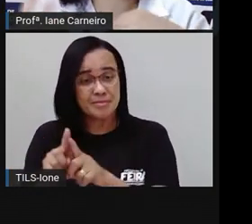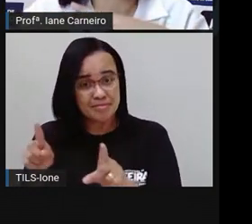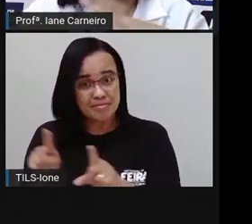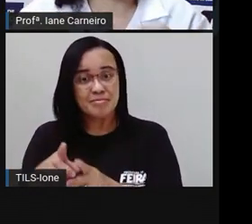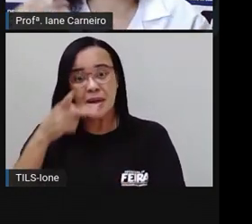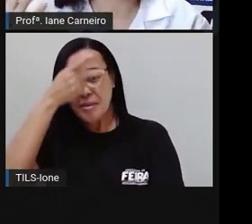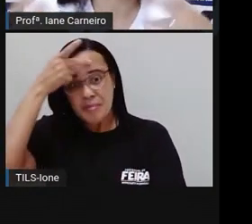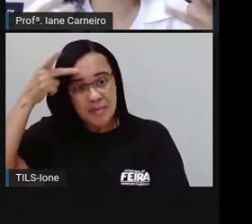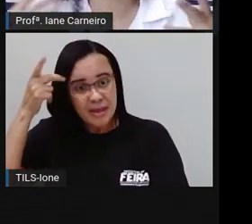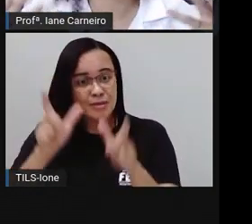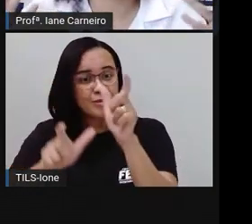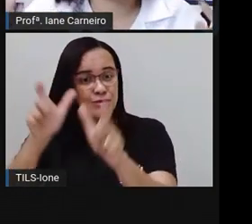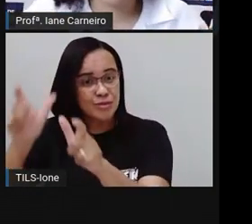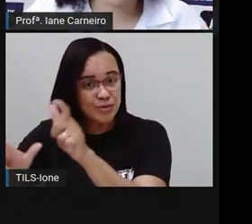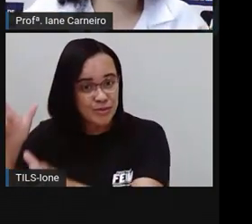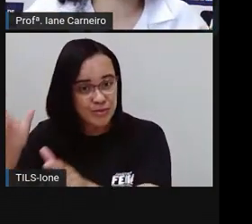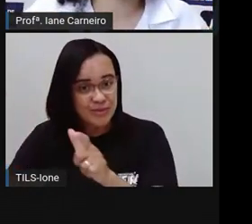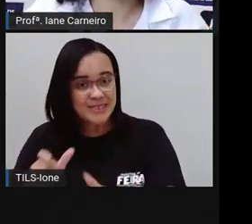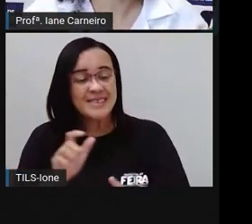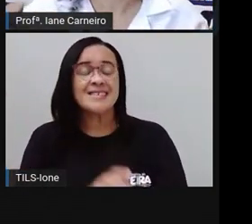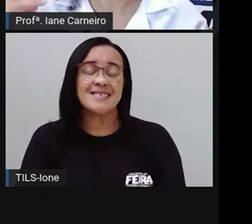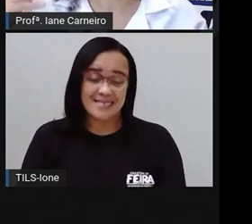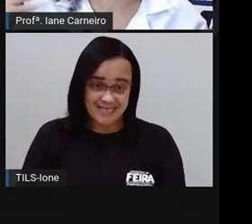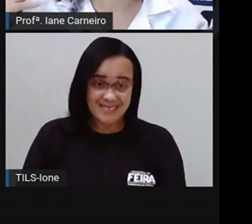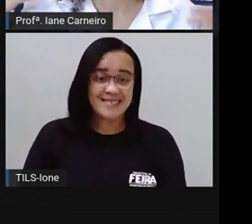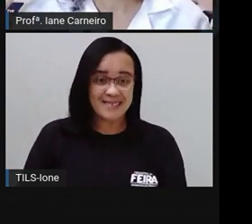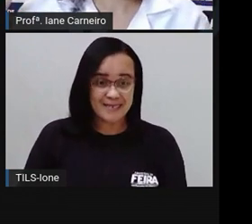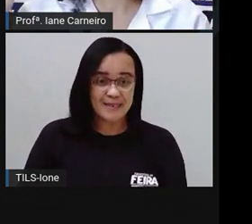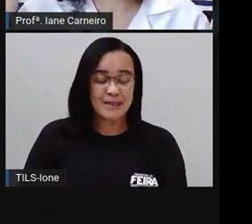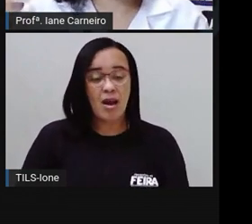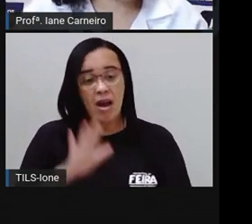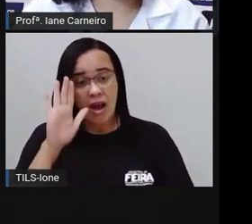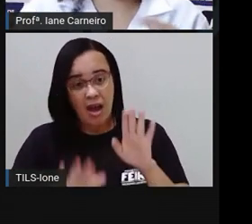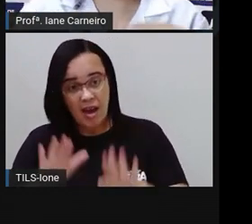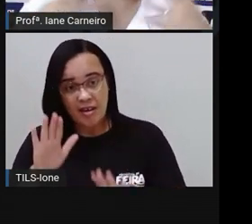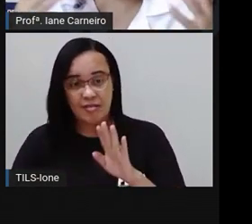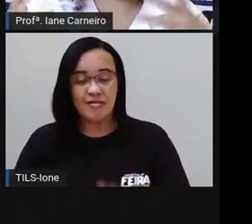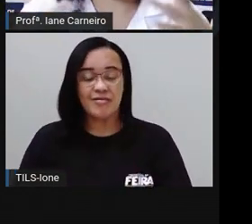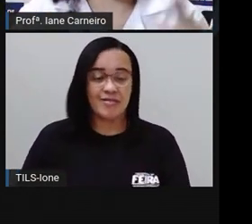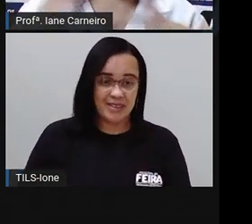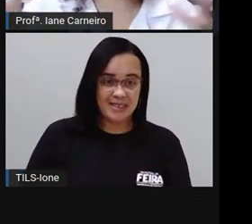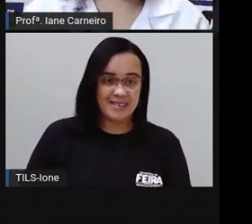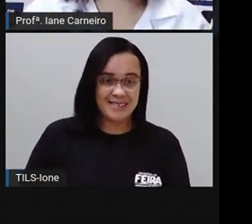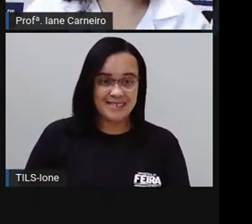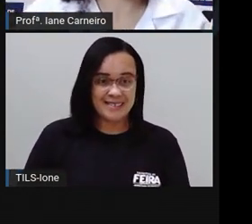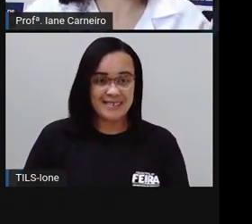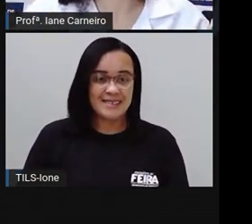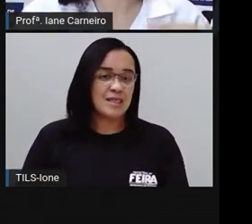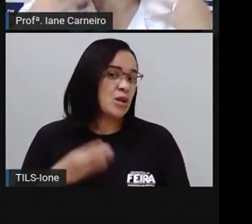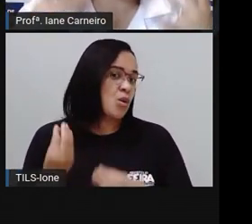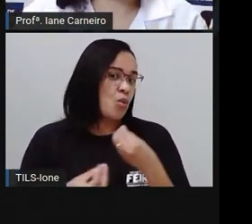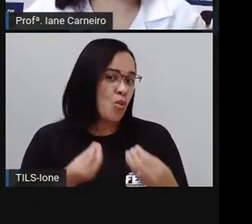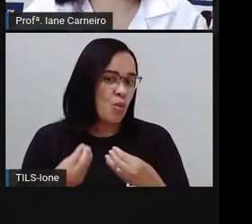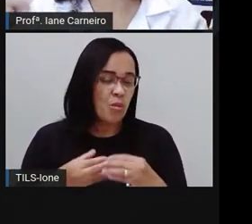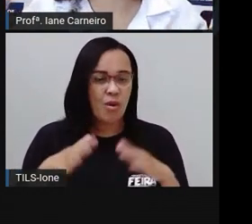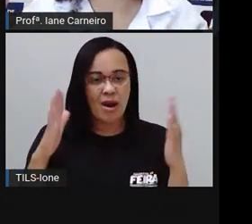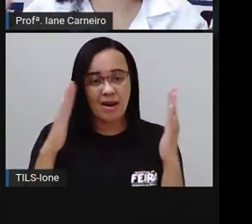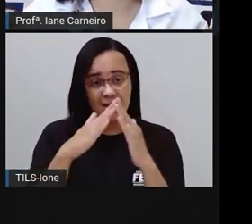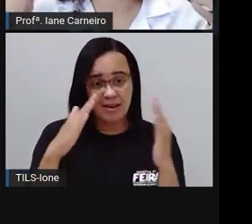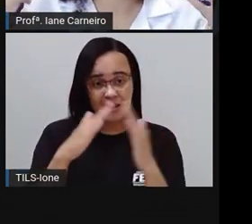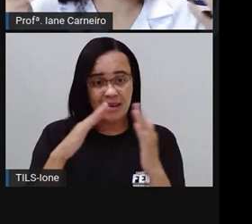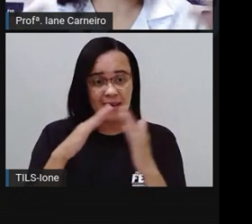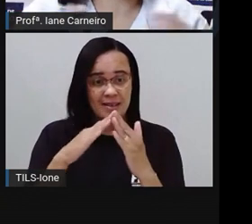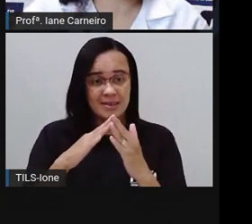A gente acaba fazendo as mesmas coisas, né? Então, a comida é praticamente igual, vocês comem as mesmas